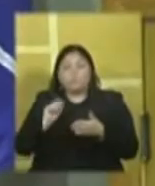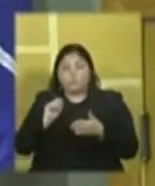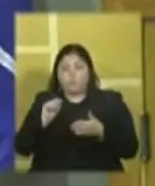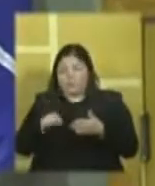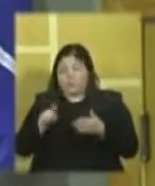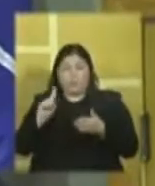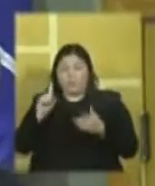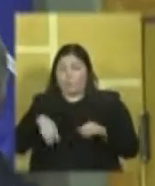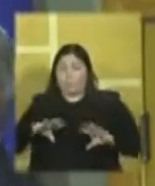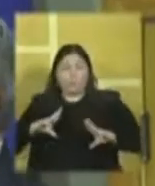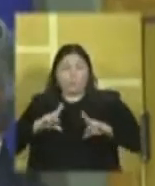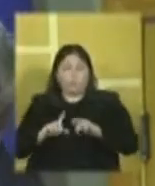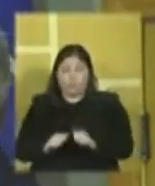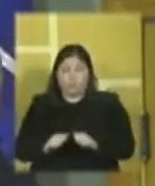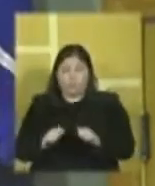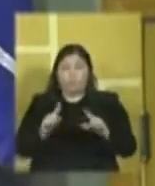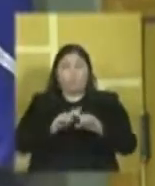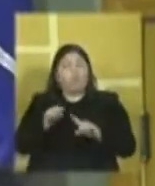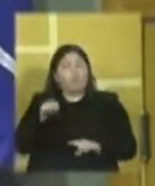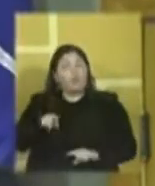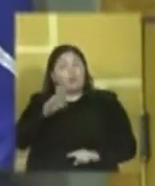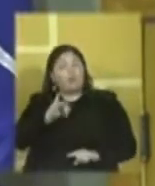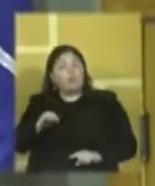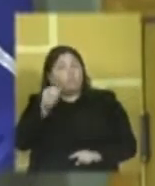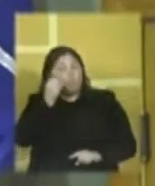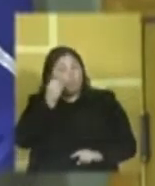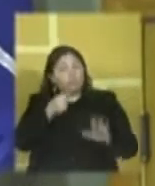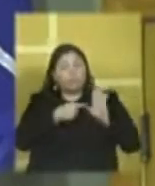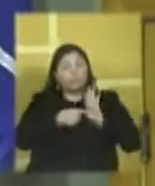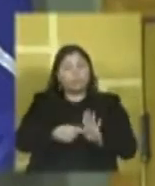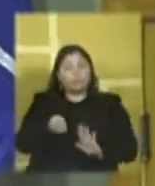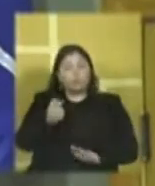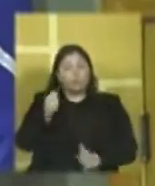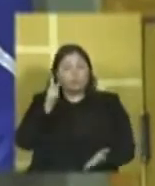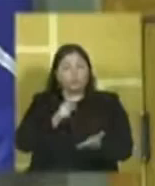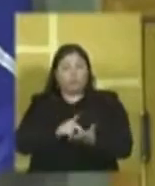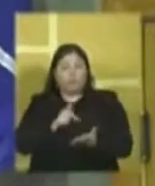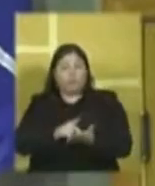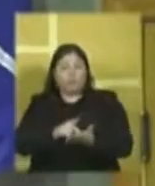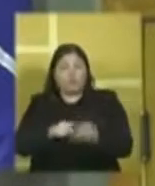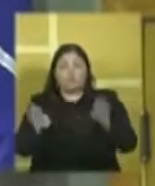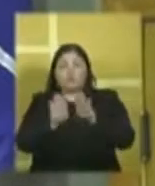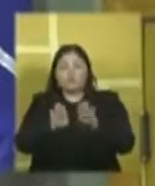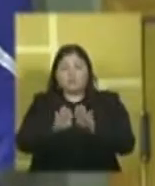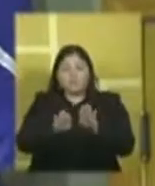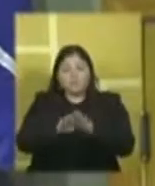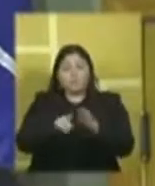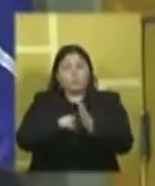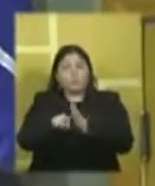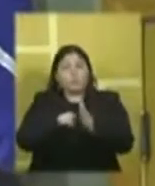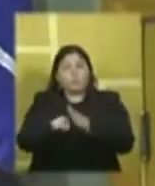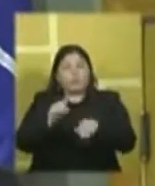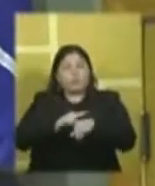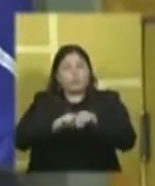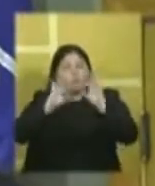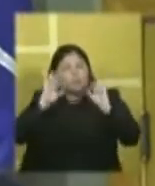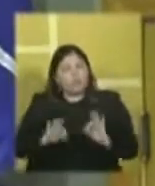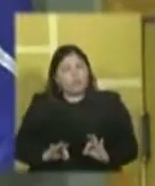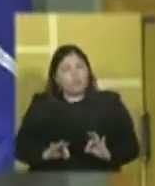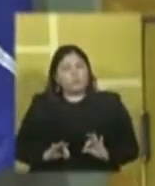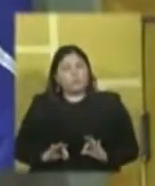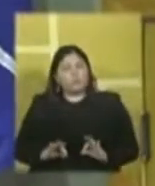Ela não é tudo, mas ela vai colocar um pouco de verdade. E vamos questionar no momento certo e correto,